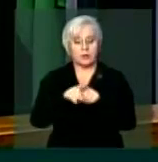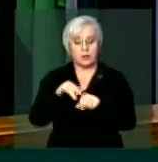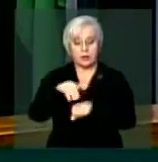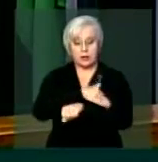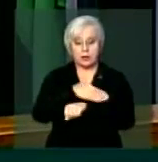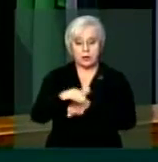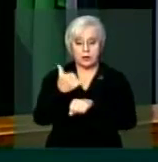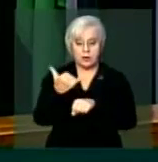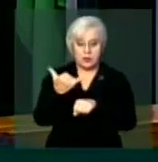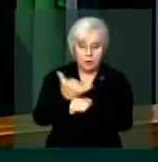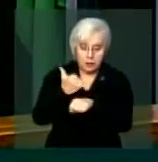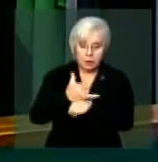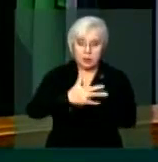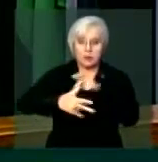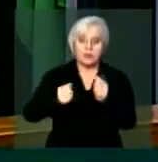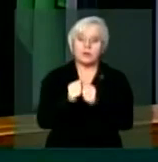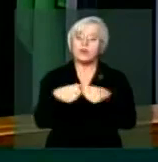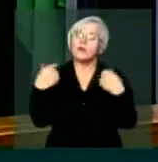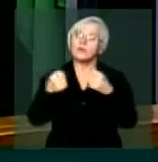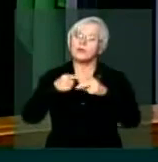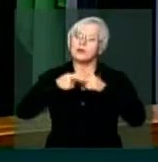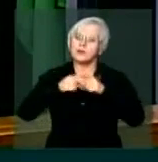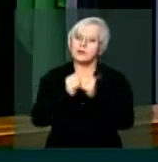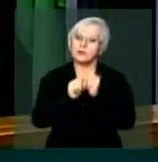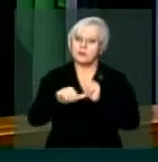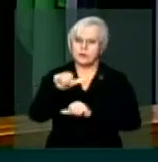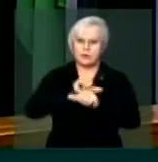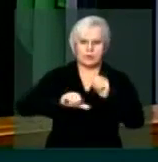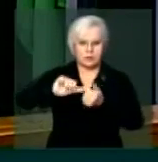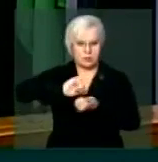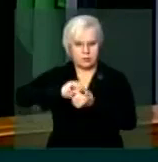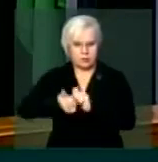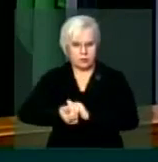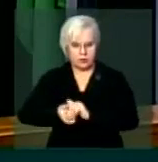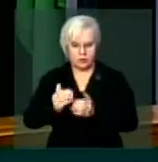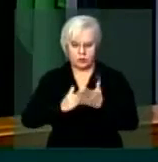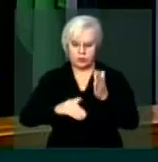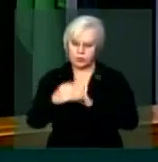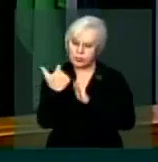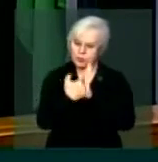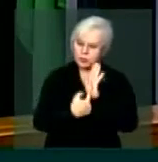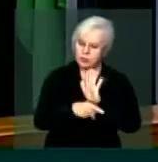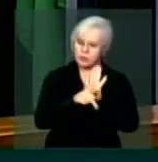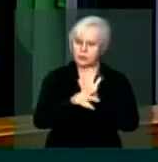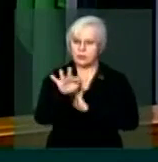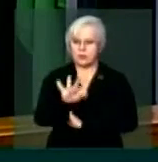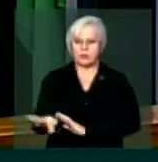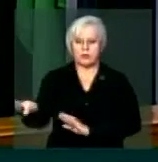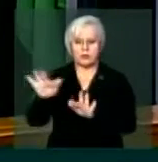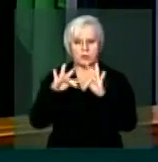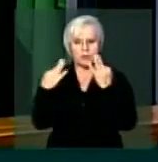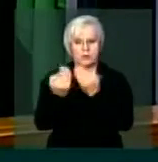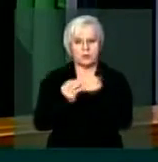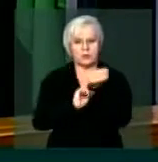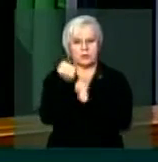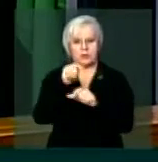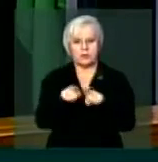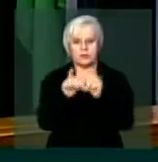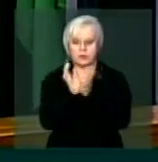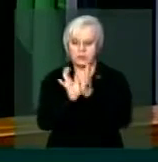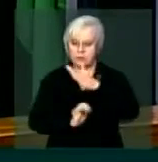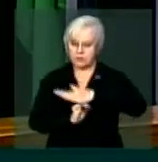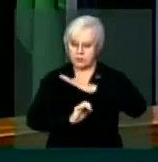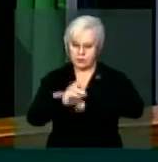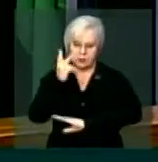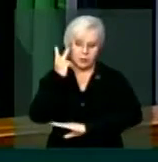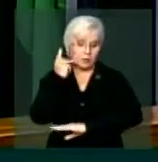ferrovia das BRs que precisam ser recuperadas. Tudo isso é pauta da Federação da Indústria, dos empresários cearenses que